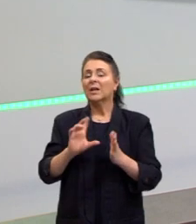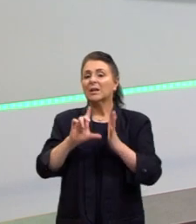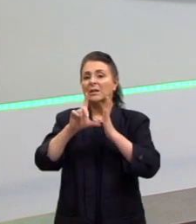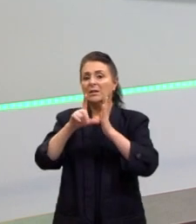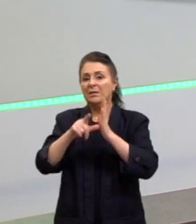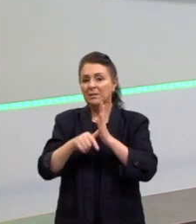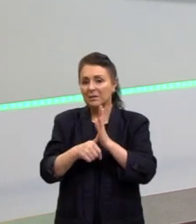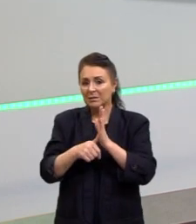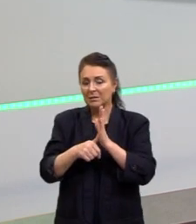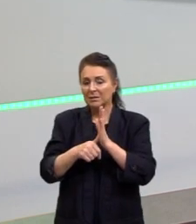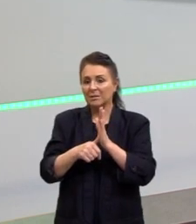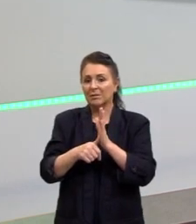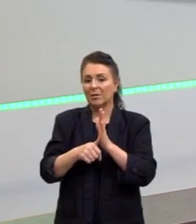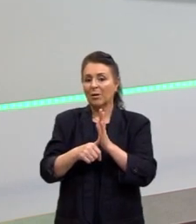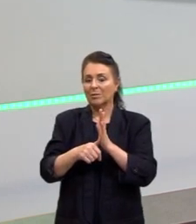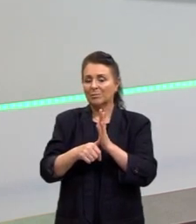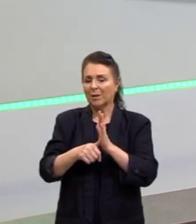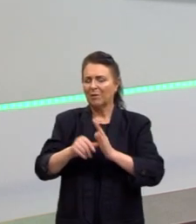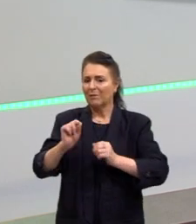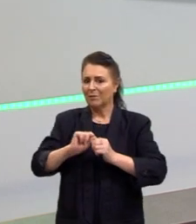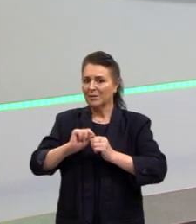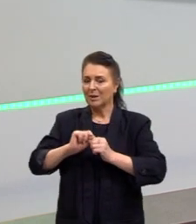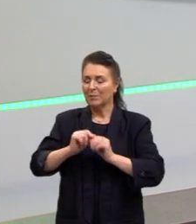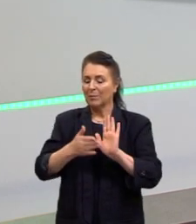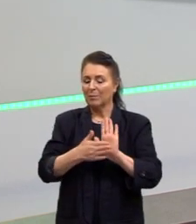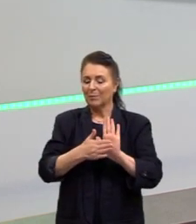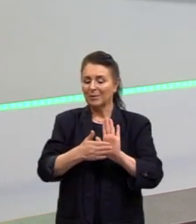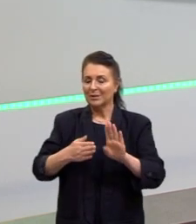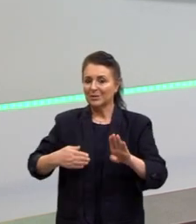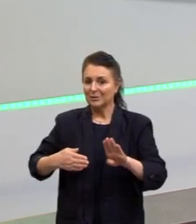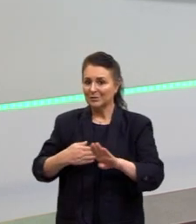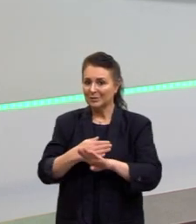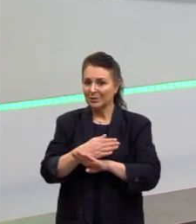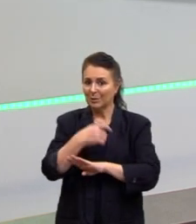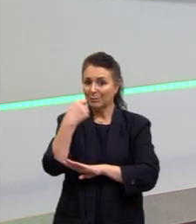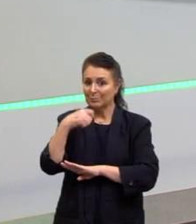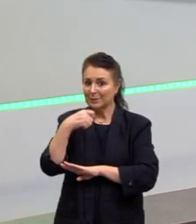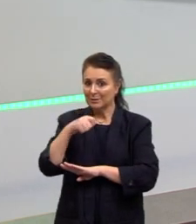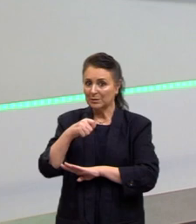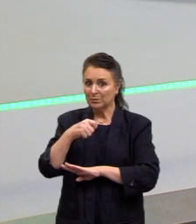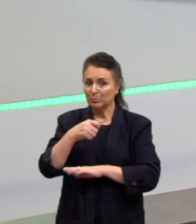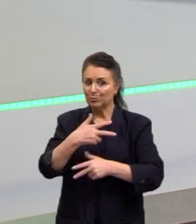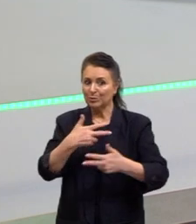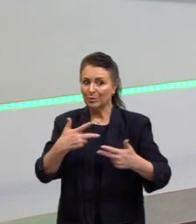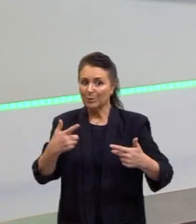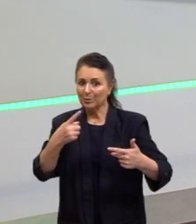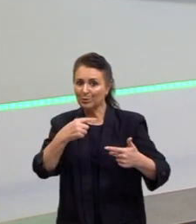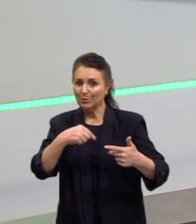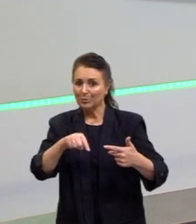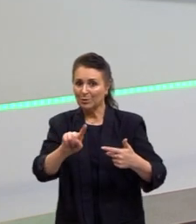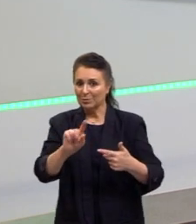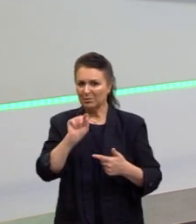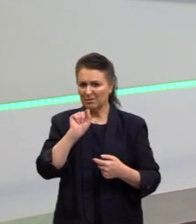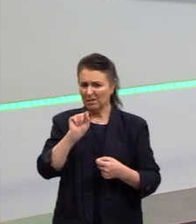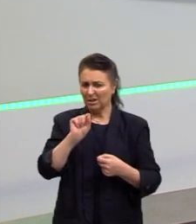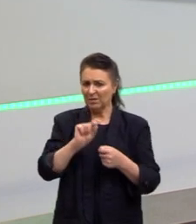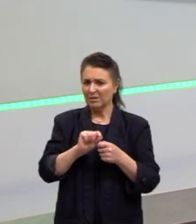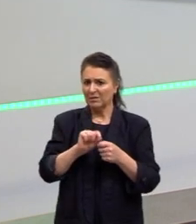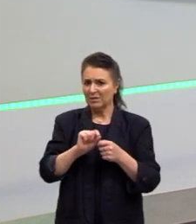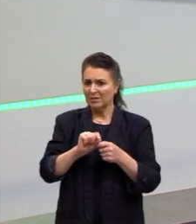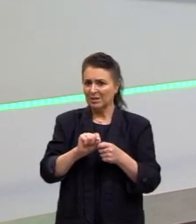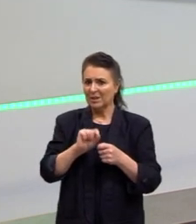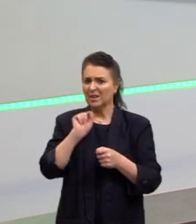disso, para eu construir a proposta de intervenção, eu preciso de alguns outros elementos. Quem vai fazer, quem vai